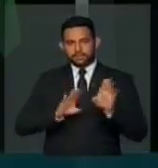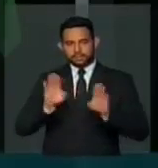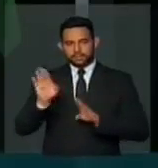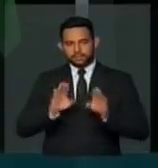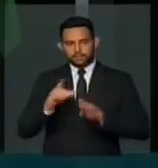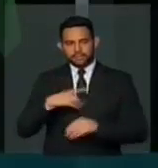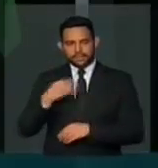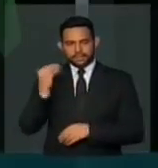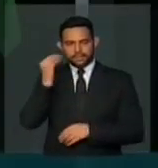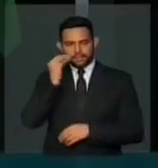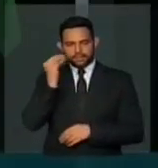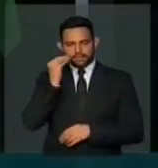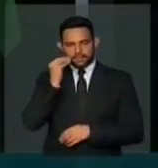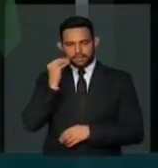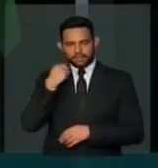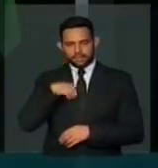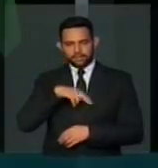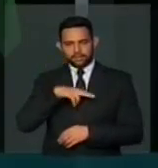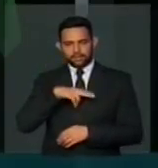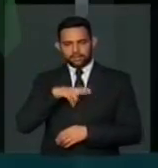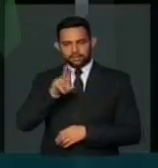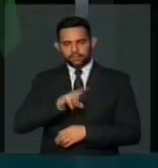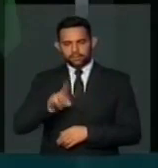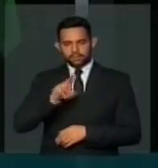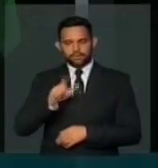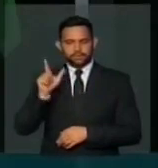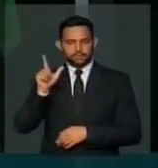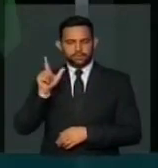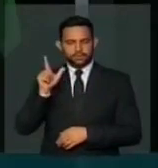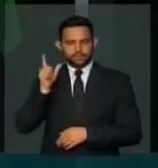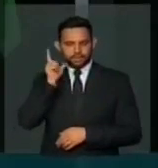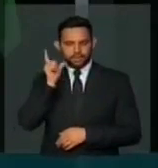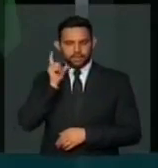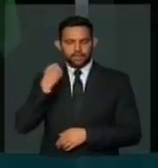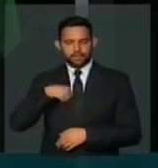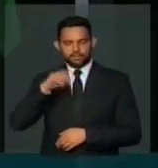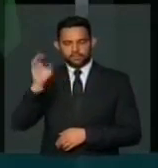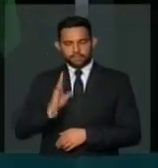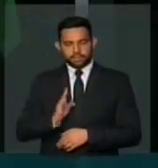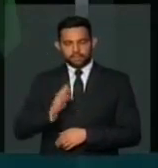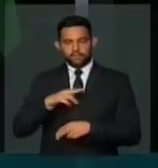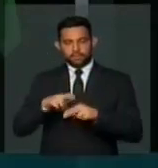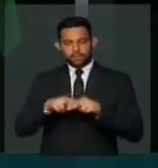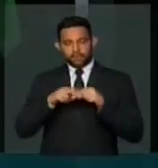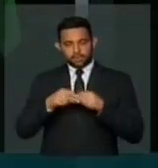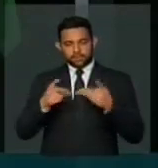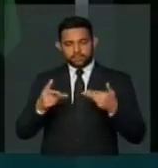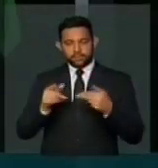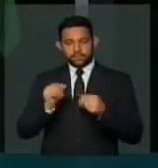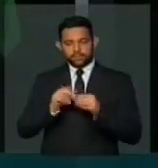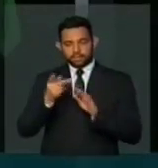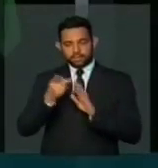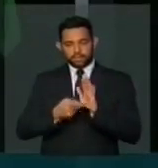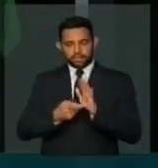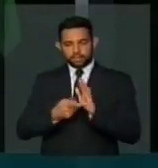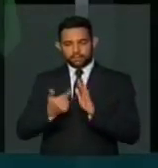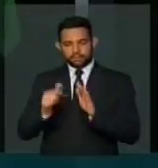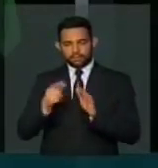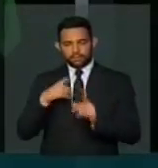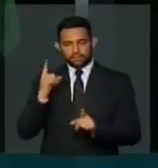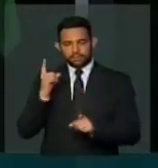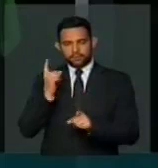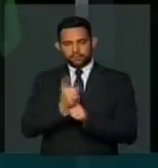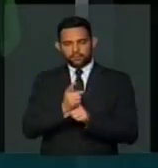para tentar regular o uso de lotéricas em nosso país. Porém, este projeto não vai de